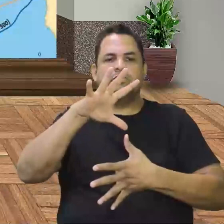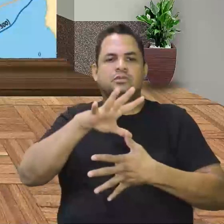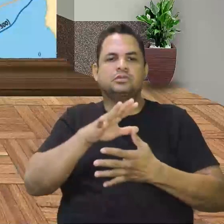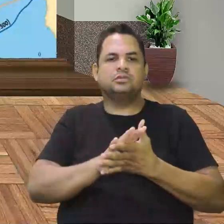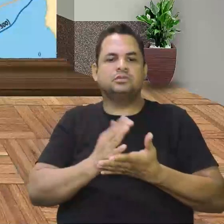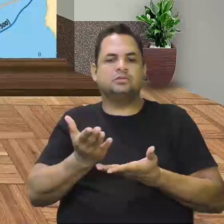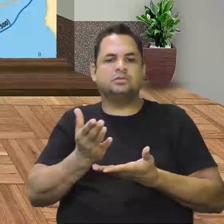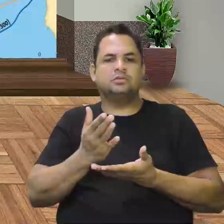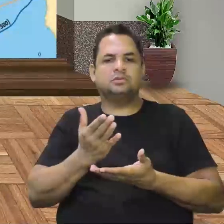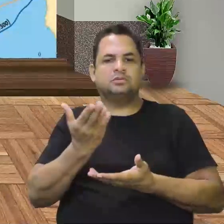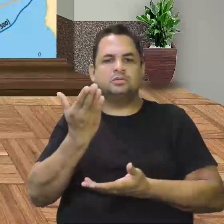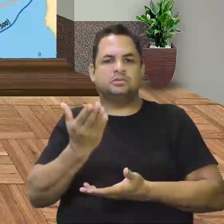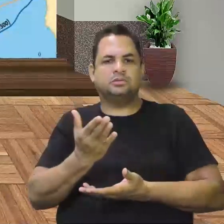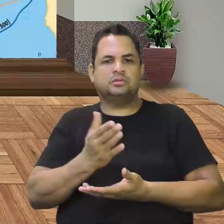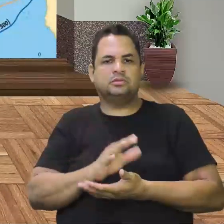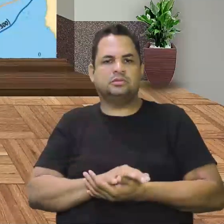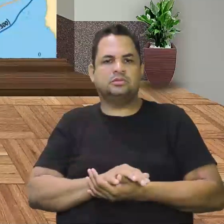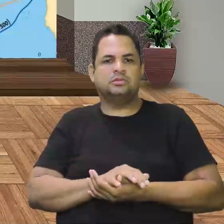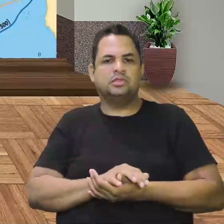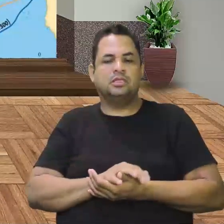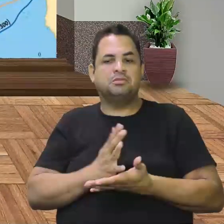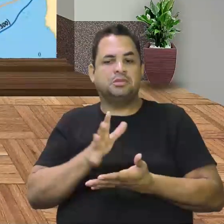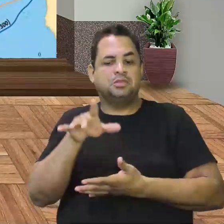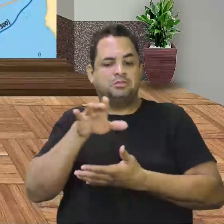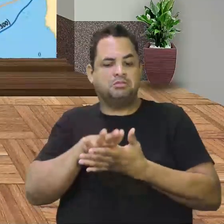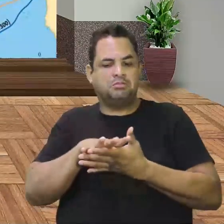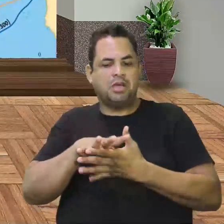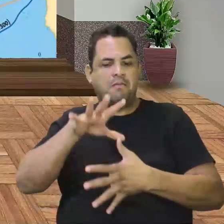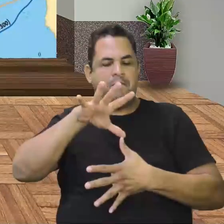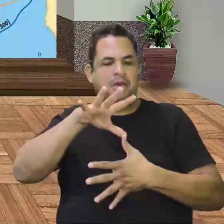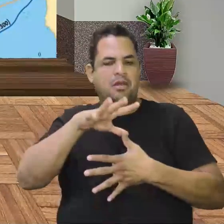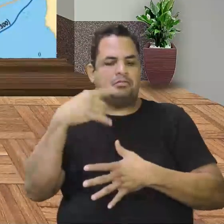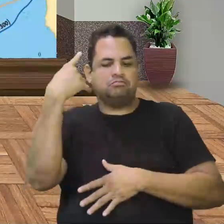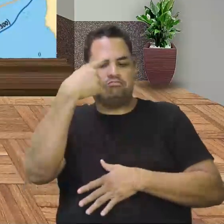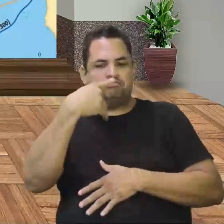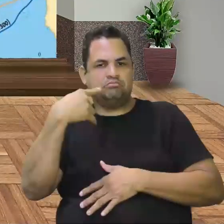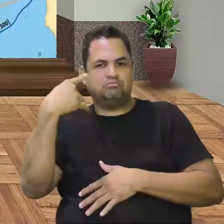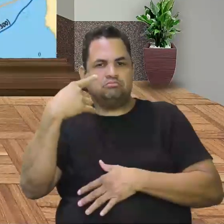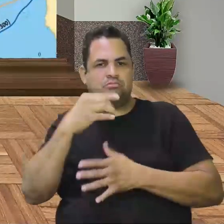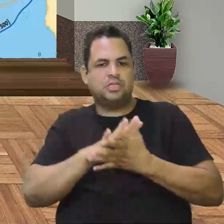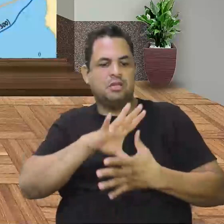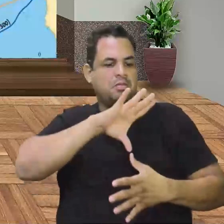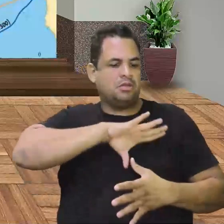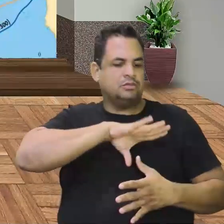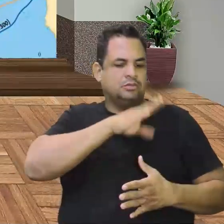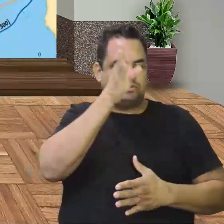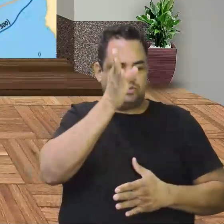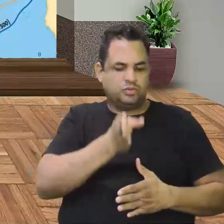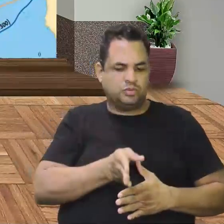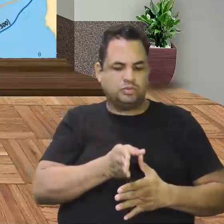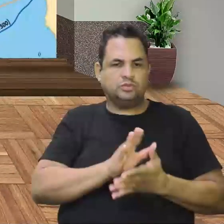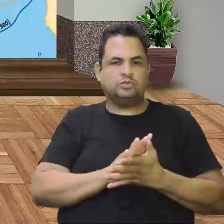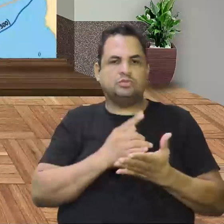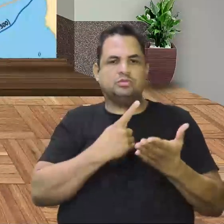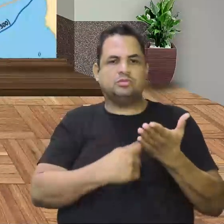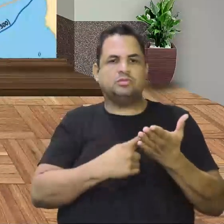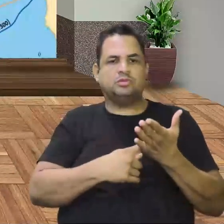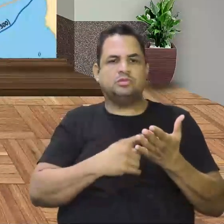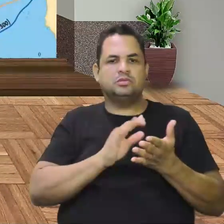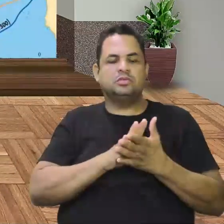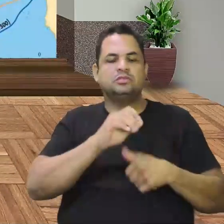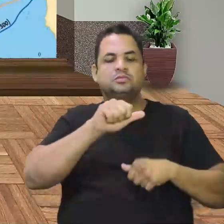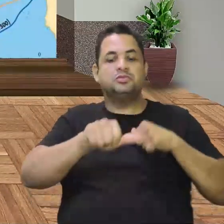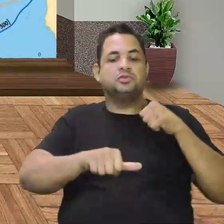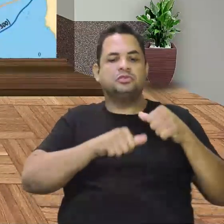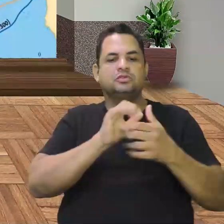a parte da América pertencente à Espanha e a parte da América pertencente à Portugal, que vai se transformar no Brasil.